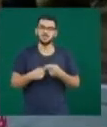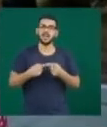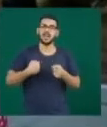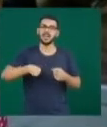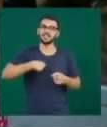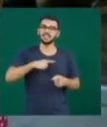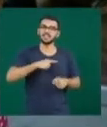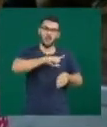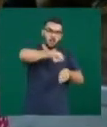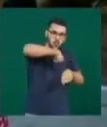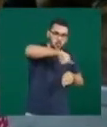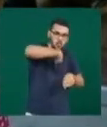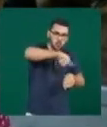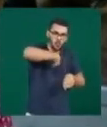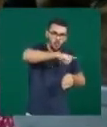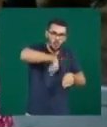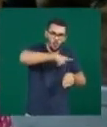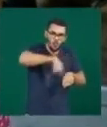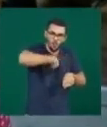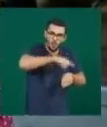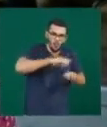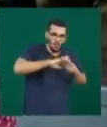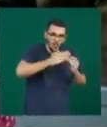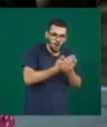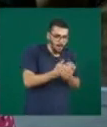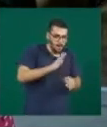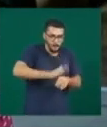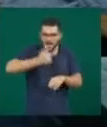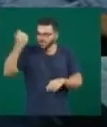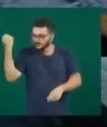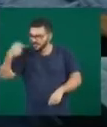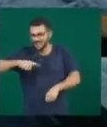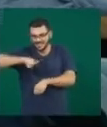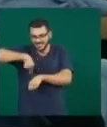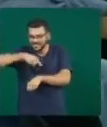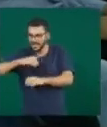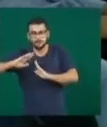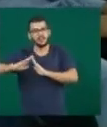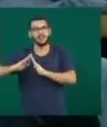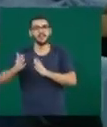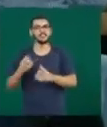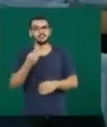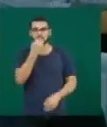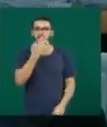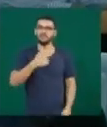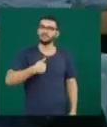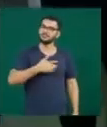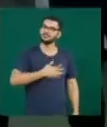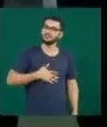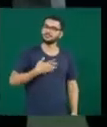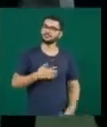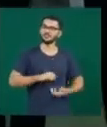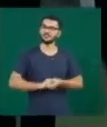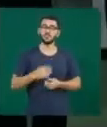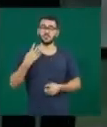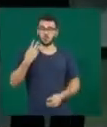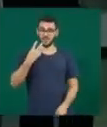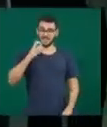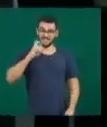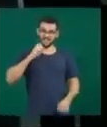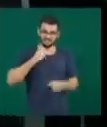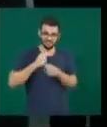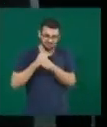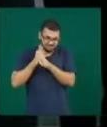na escola, no trabalho, do que em casa. Isso é muito bom. 45 anos de história. E a escola